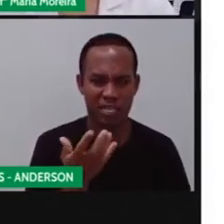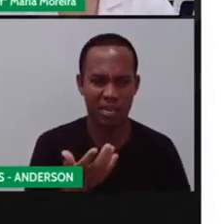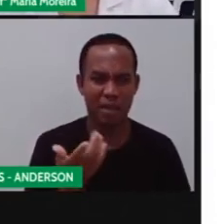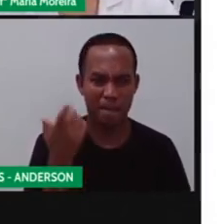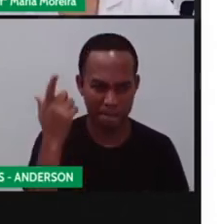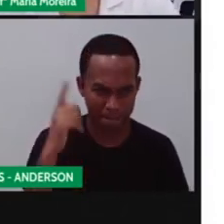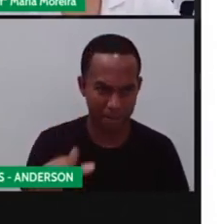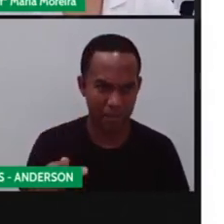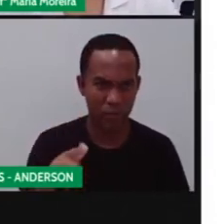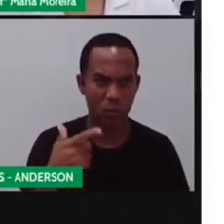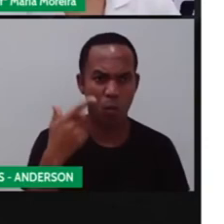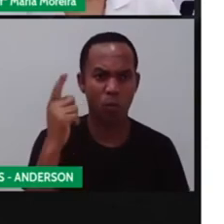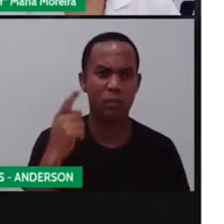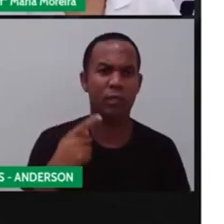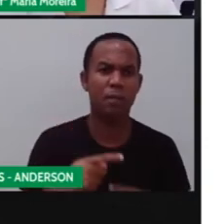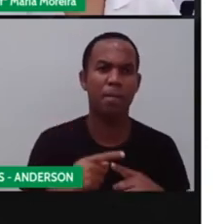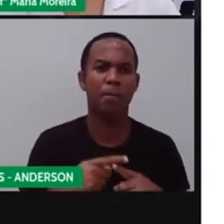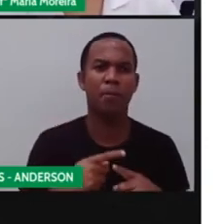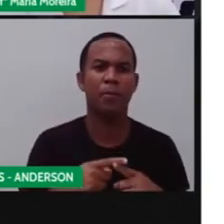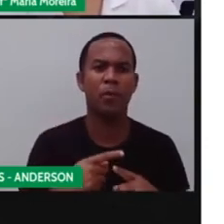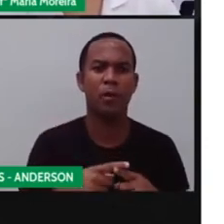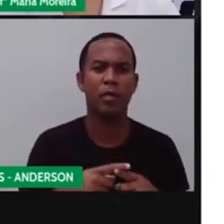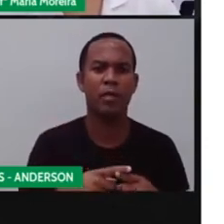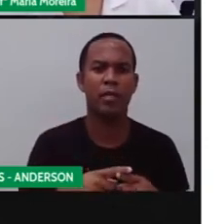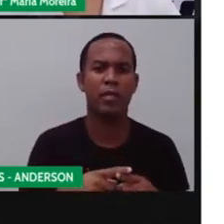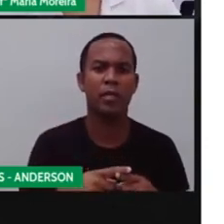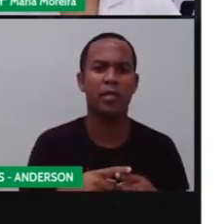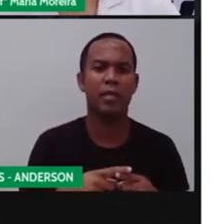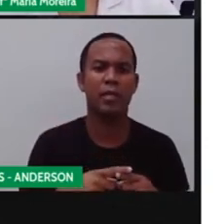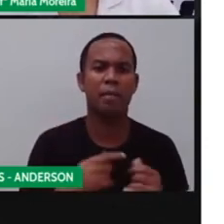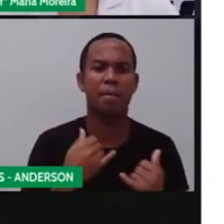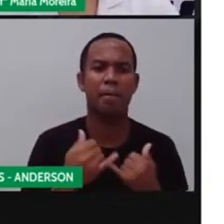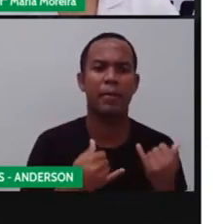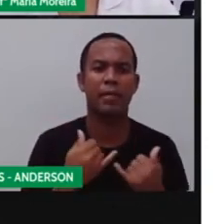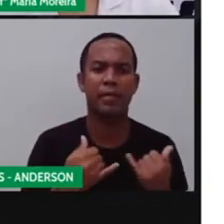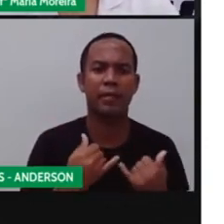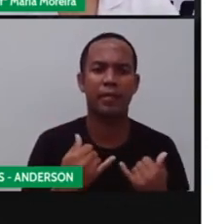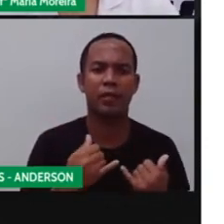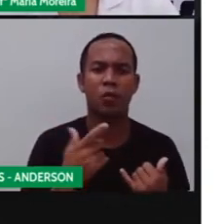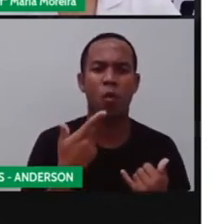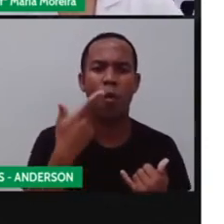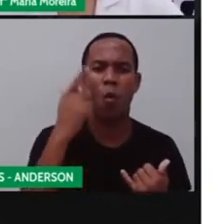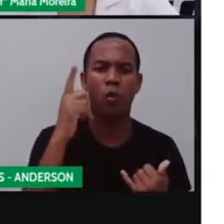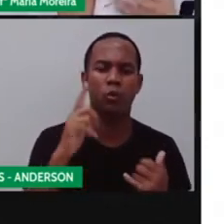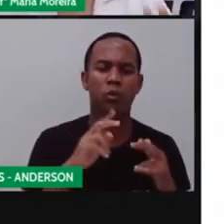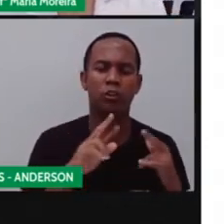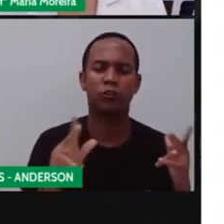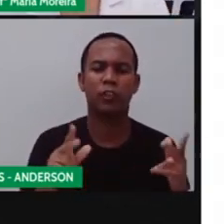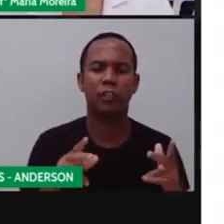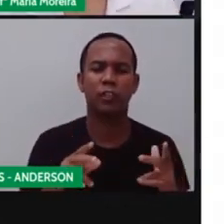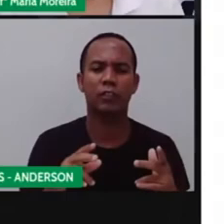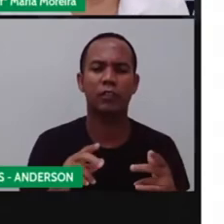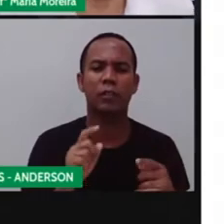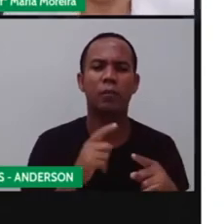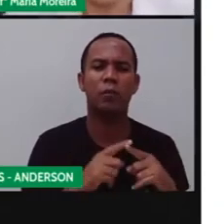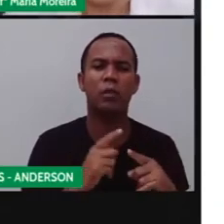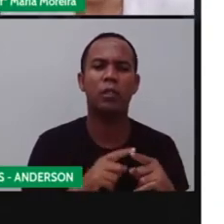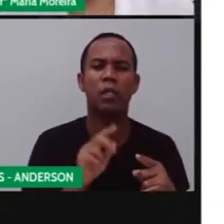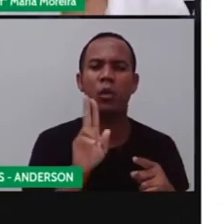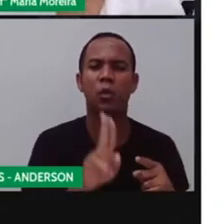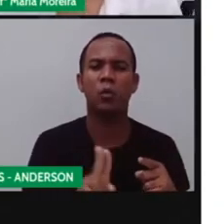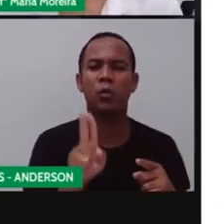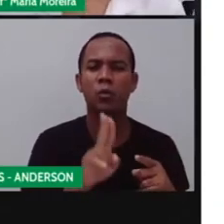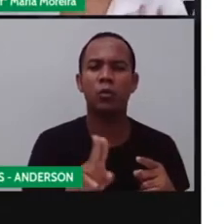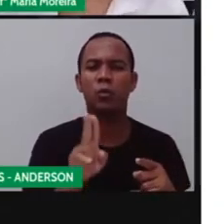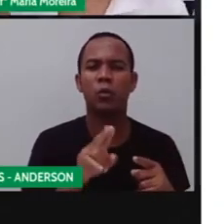boneca? Por que a Barbie é tão importante? Por que não uma outra? Por que utilizar a boneca Barbie, né?